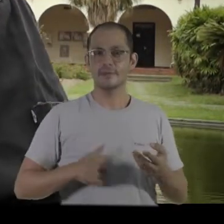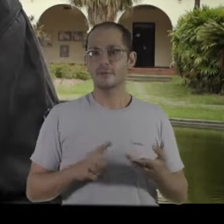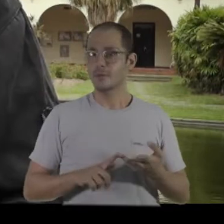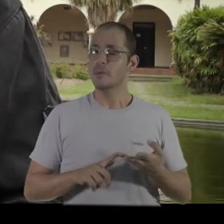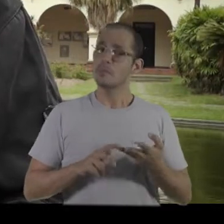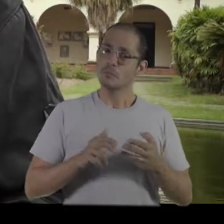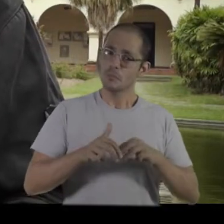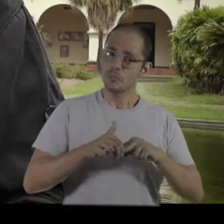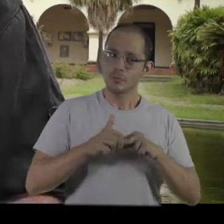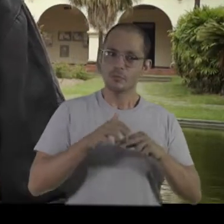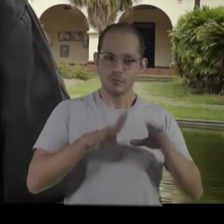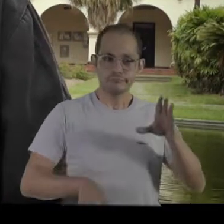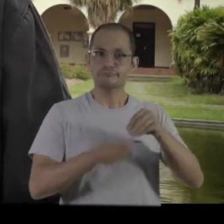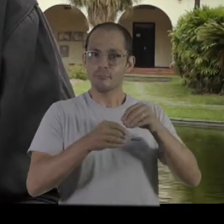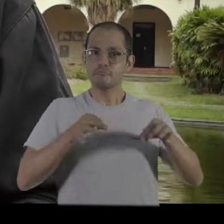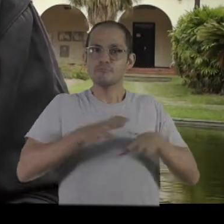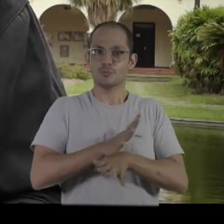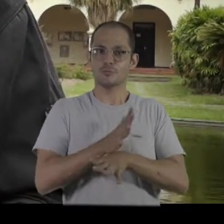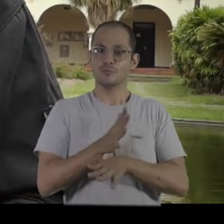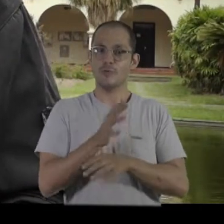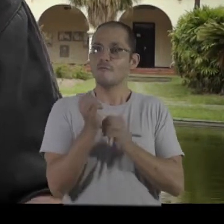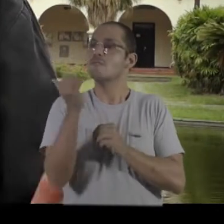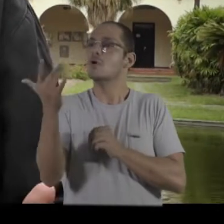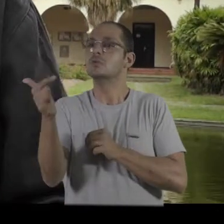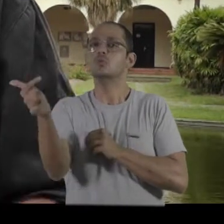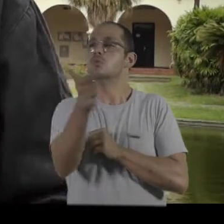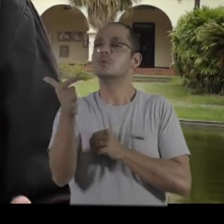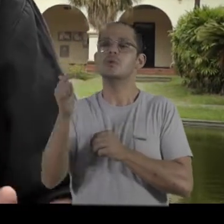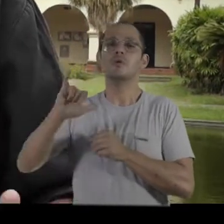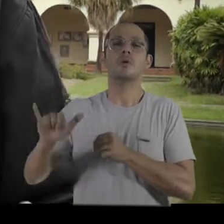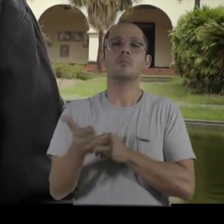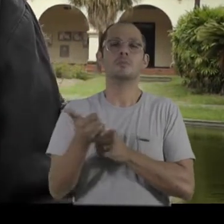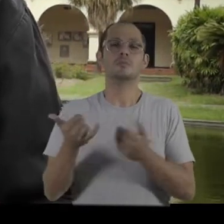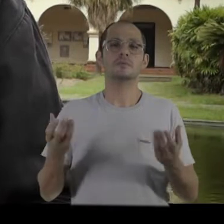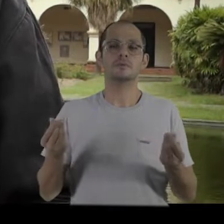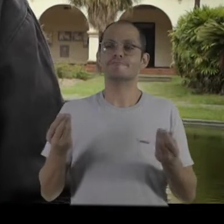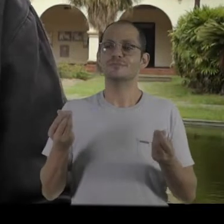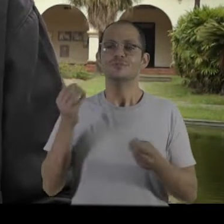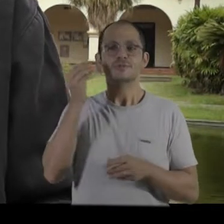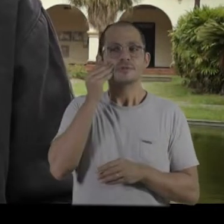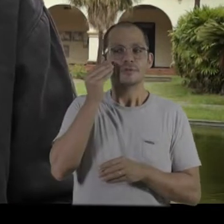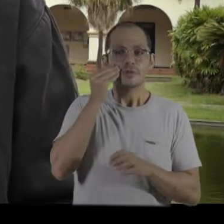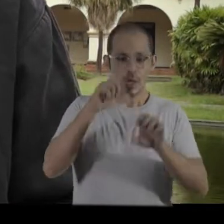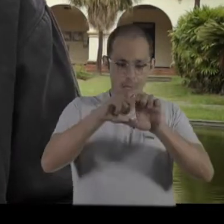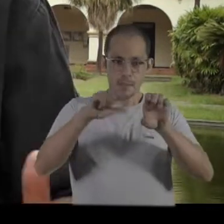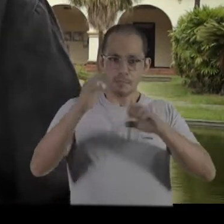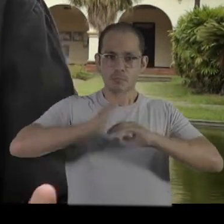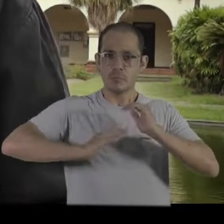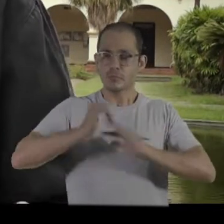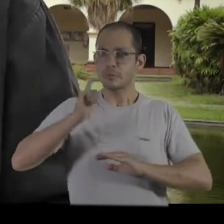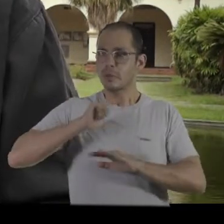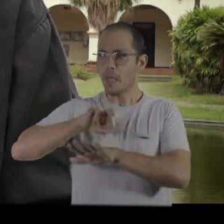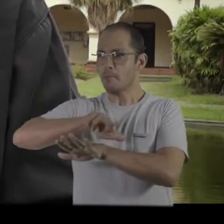tem. E isso me completa, porque aí fora não se encontra tantas oportunidades de um empreendedor ter